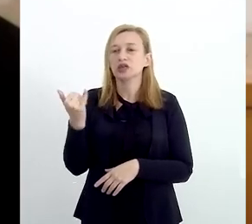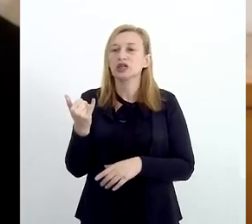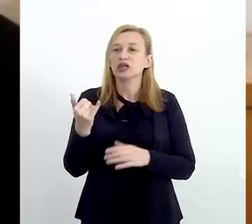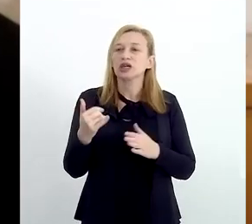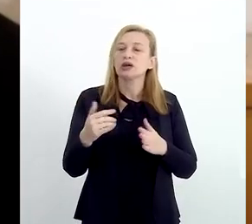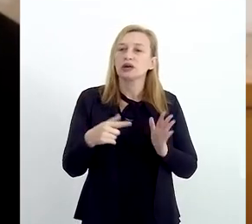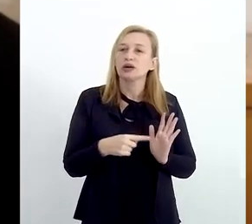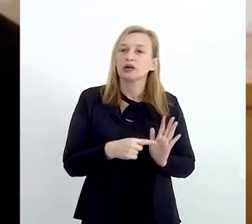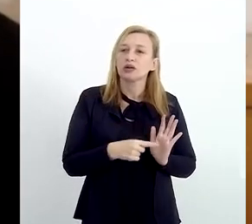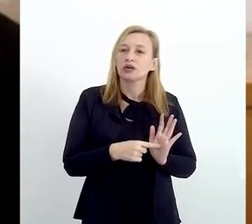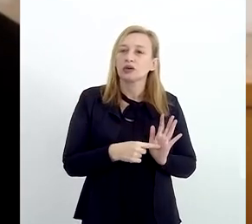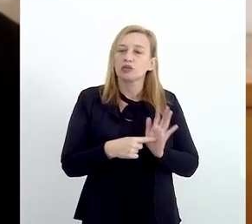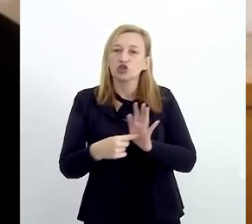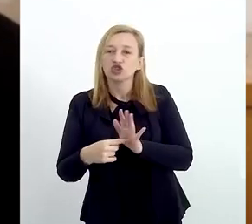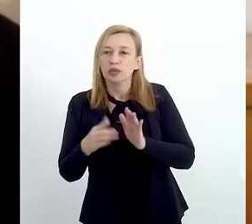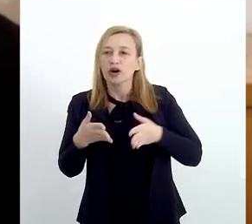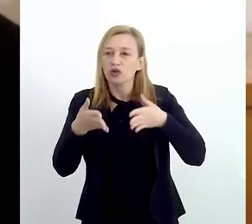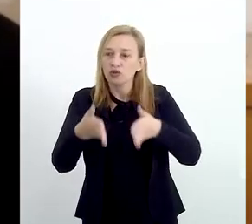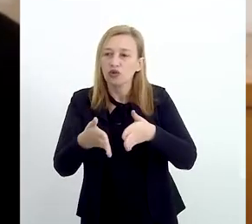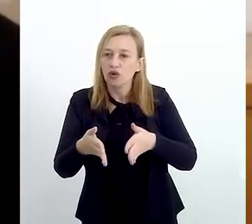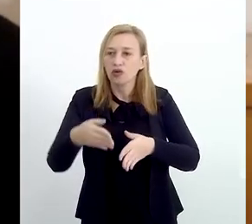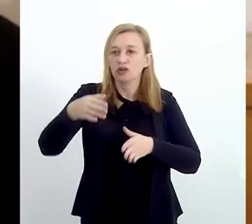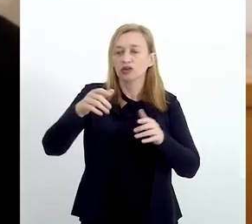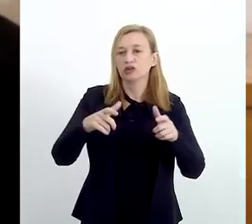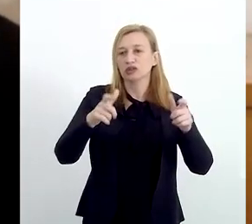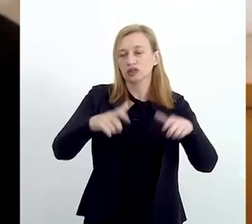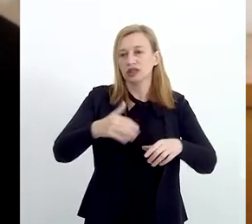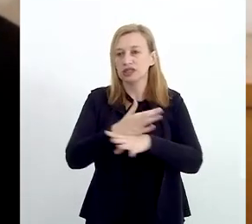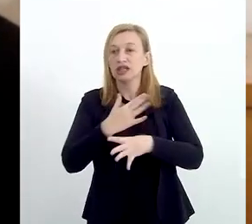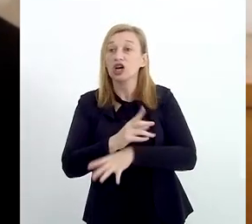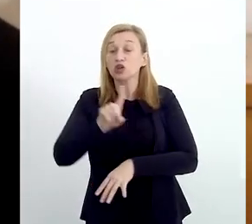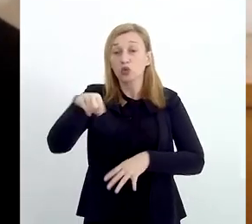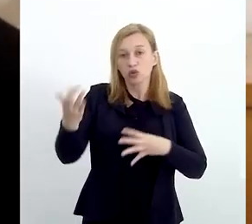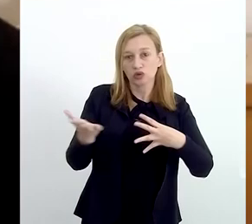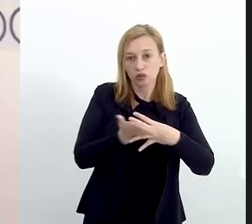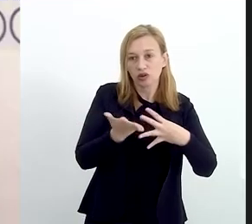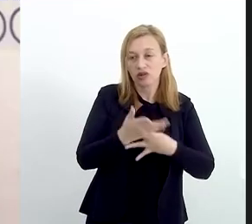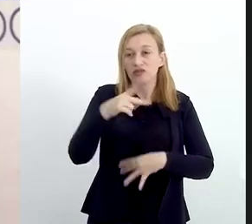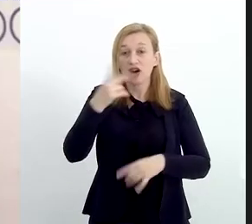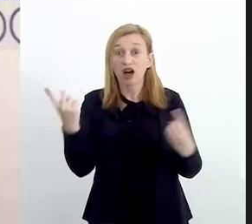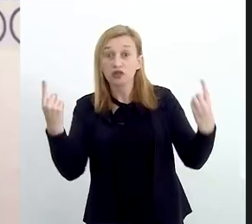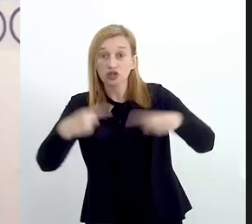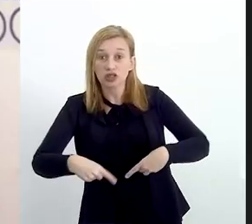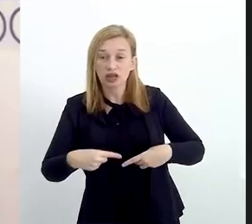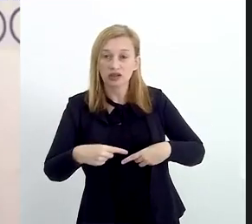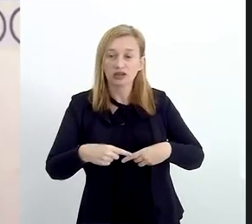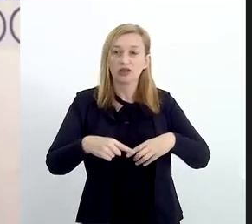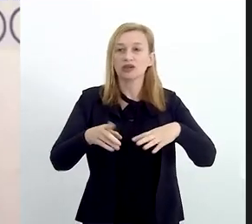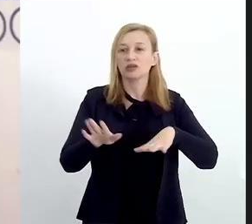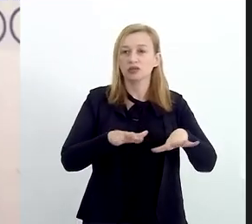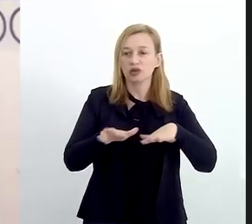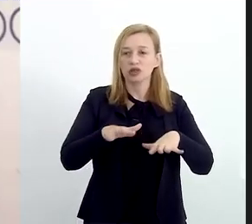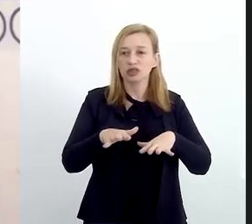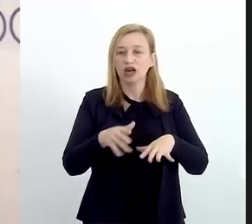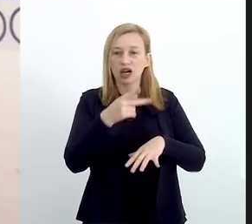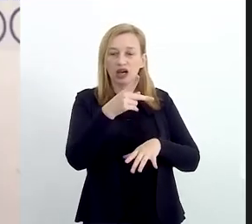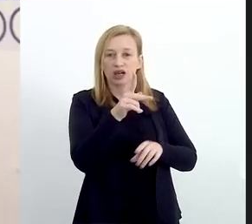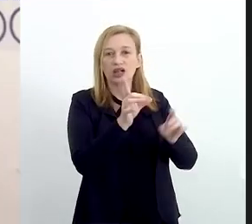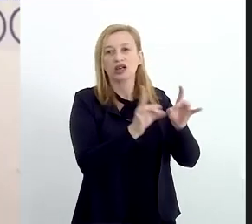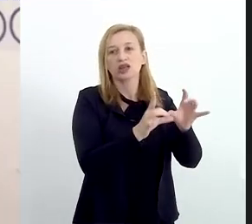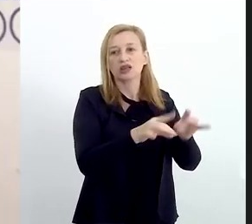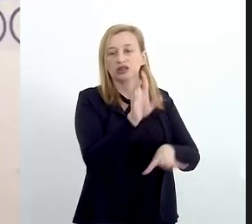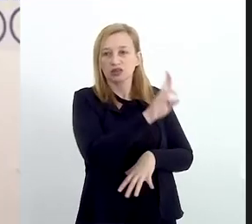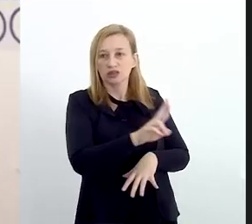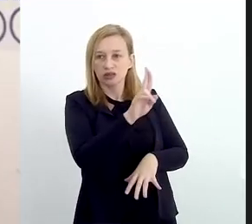mas é um dos elementos que acabou nos levando para tanta concentração em Nova Friburgo. No próximo bloco, nós vamos falar sobre os desafios de